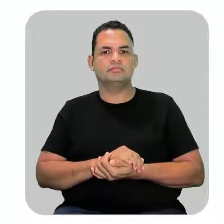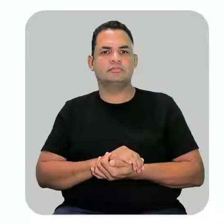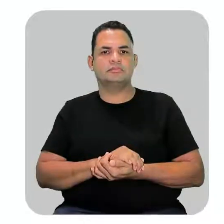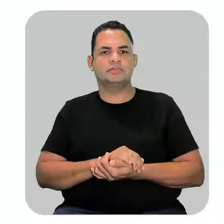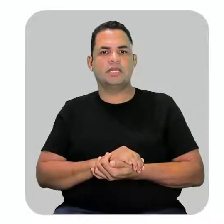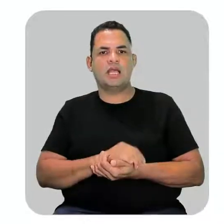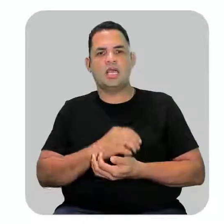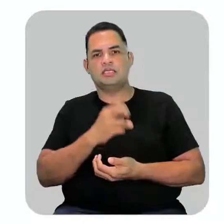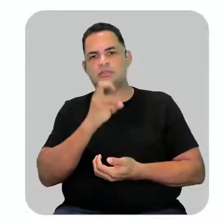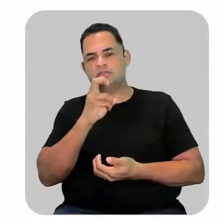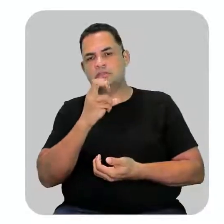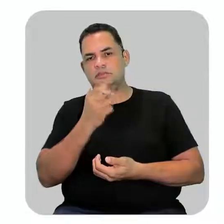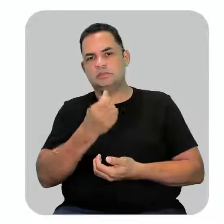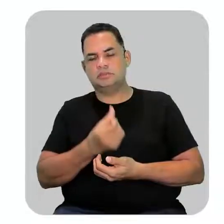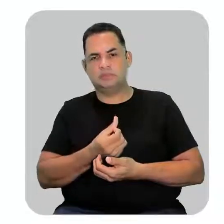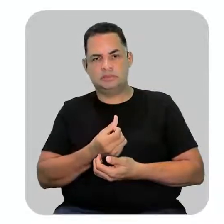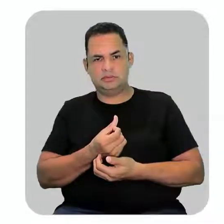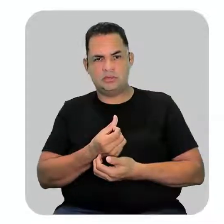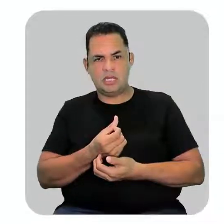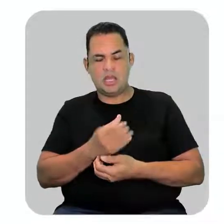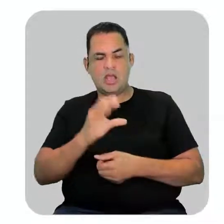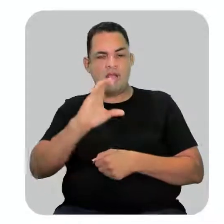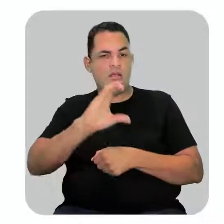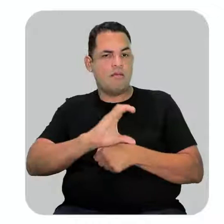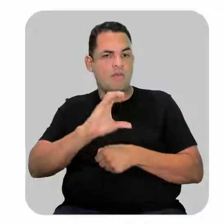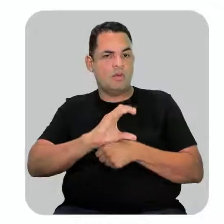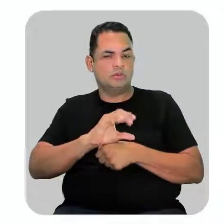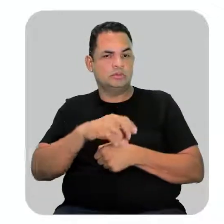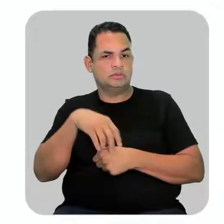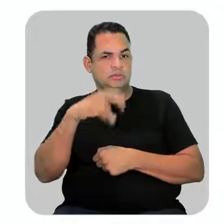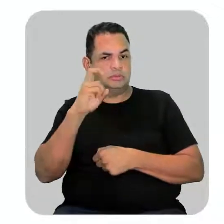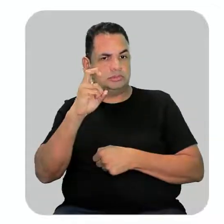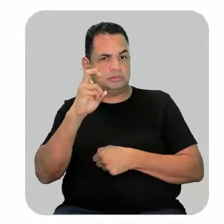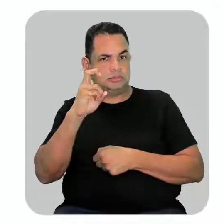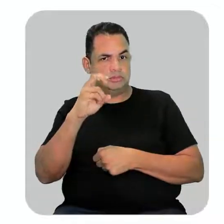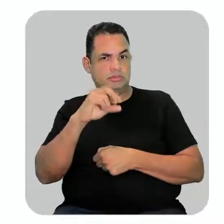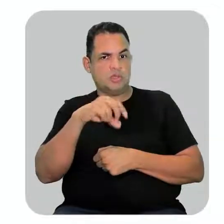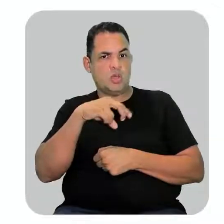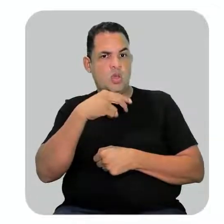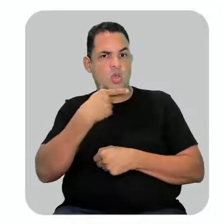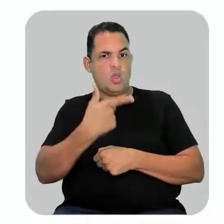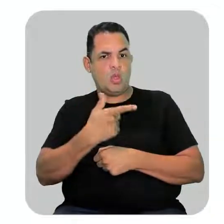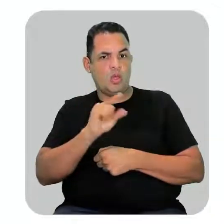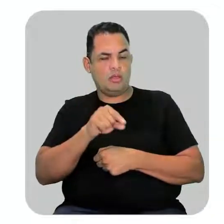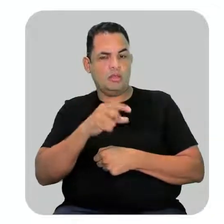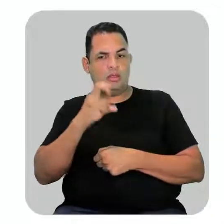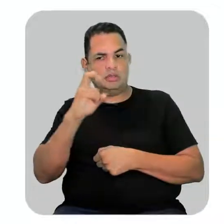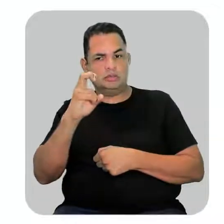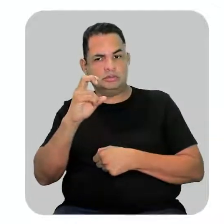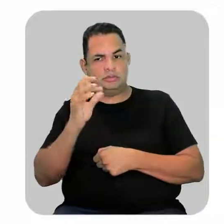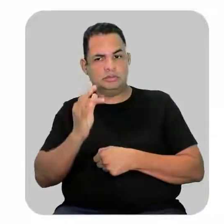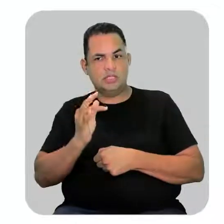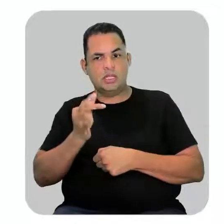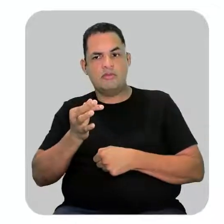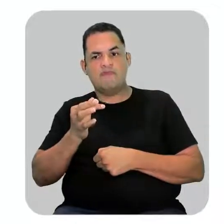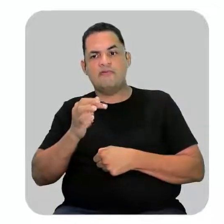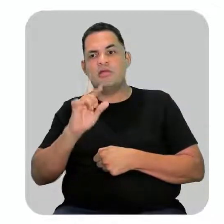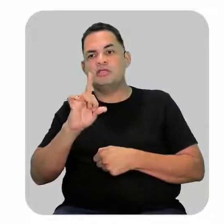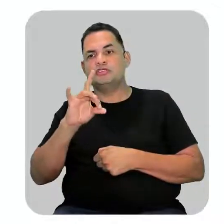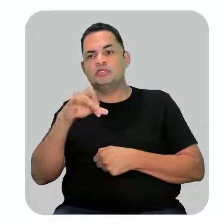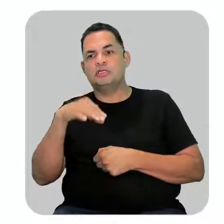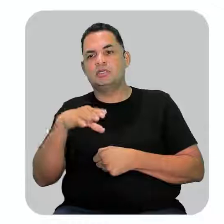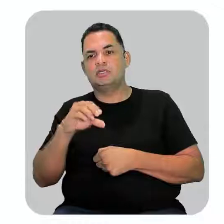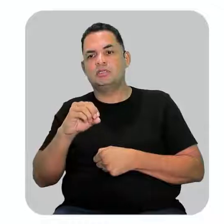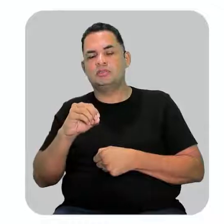5 e 6 então eu digo que é o carbono 5 por isso que fica 2,5 e a terminação dos dienos que